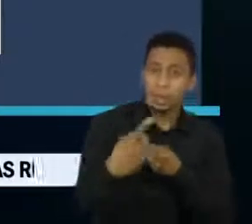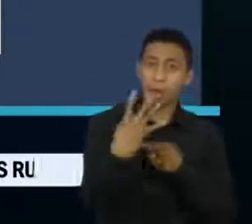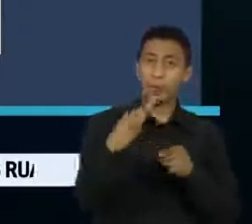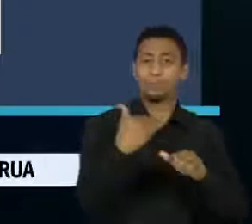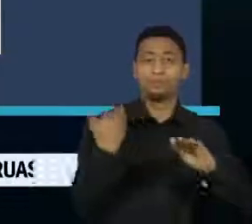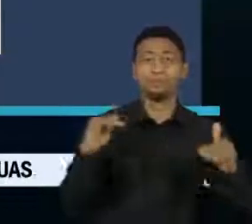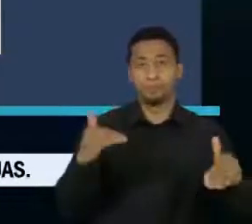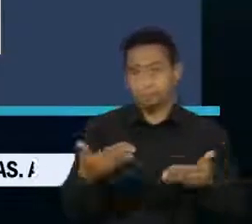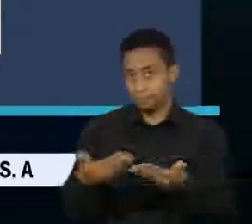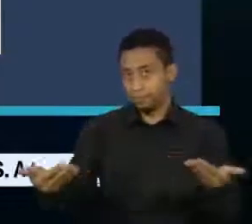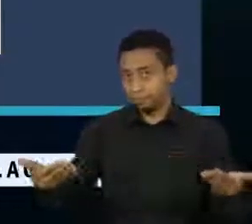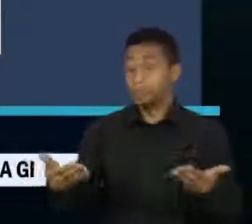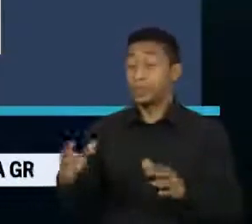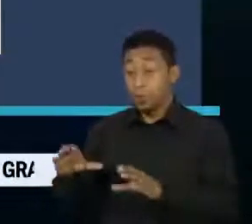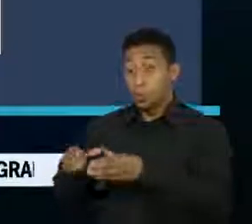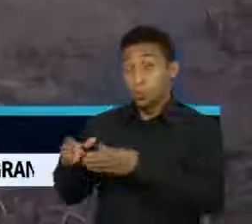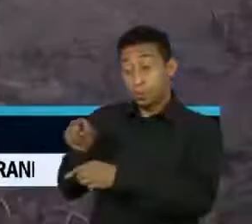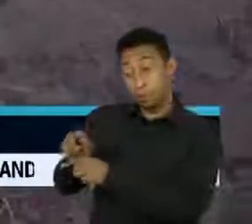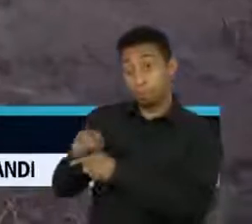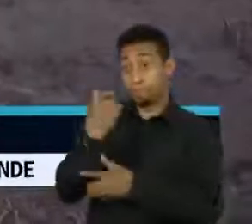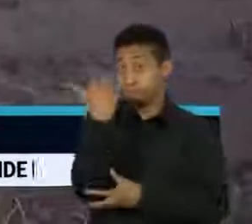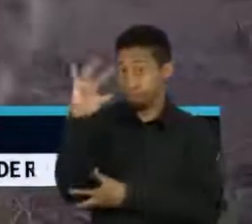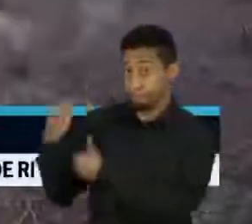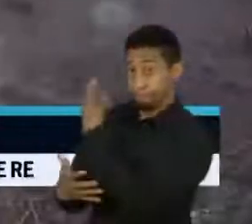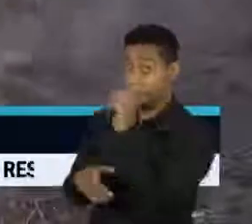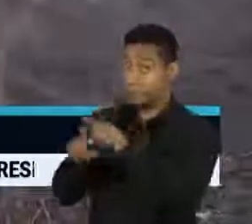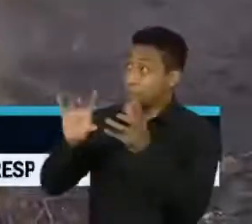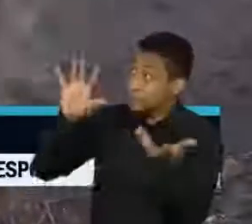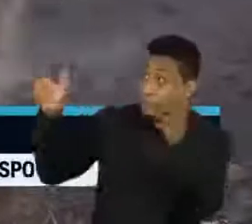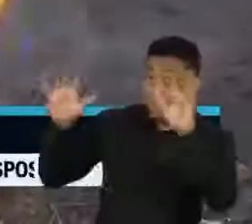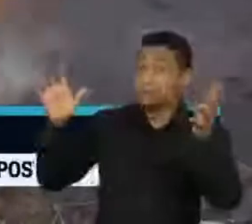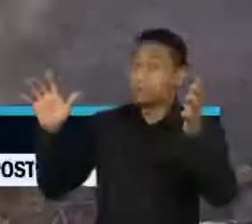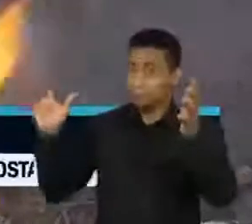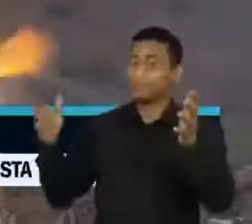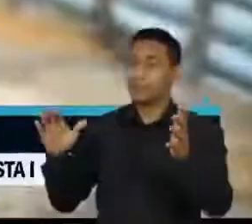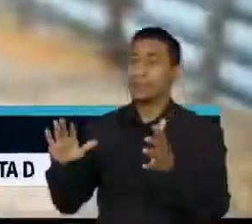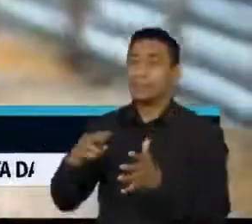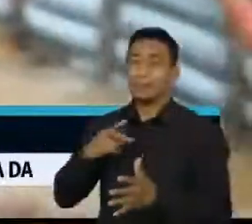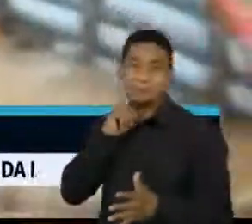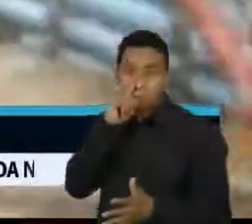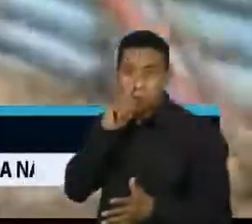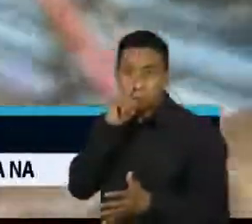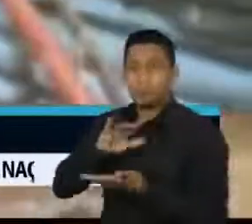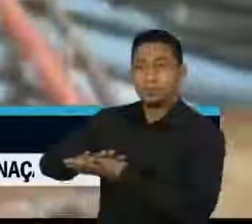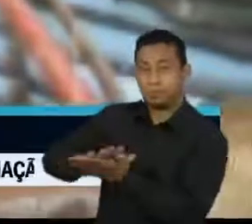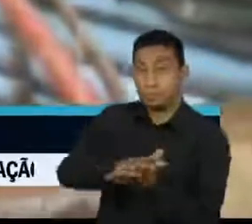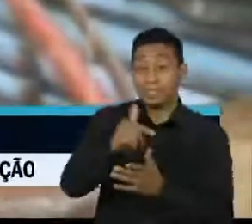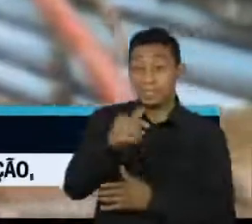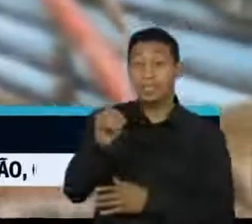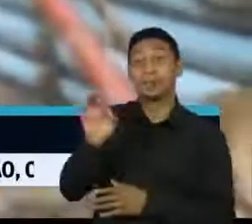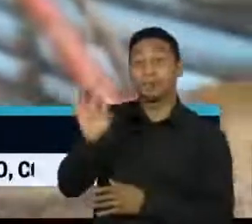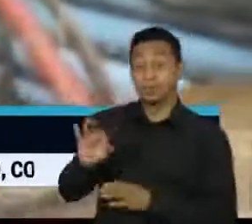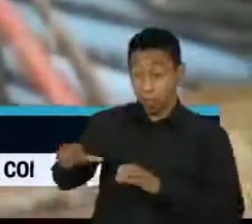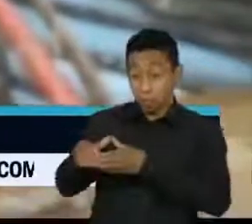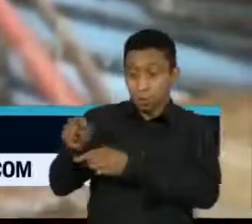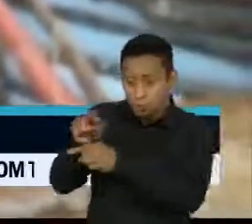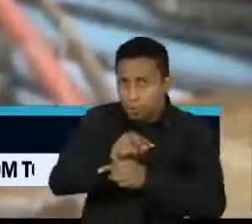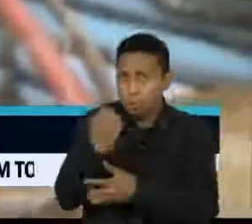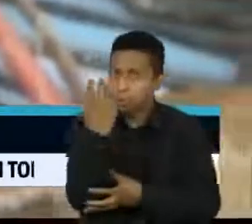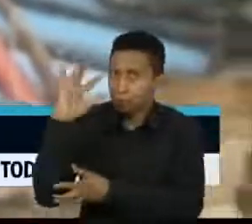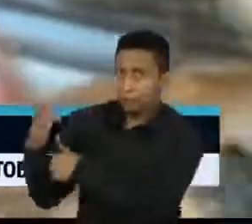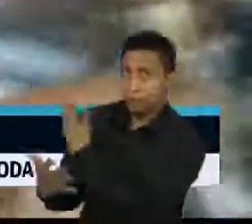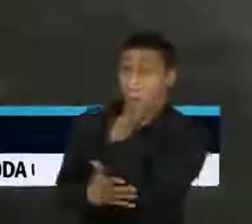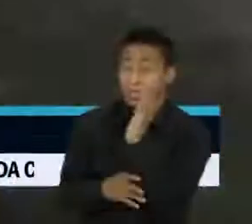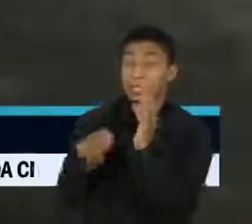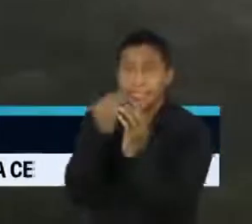defende causas ambientais e do clima. 70% dos ambientalistas foram mortos defendendo florestas do